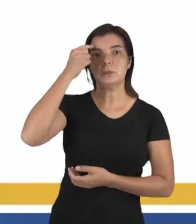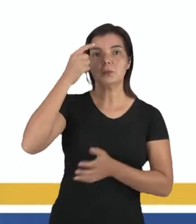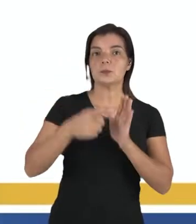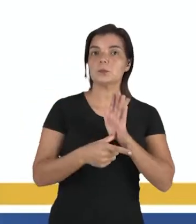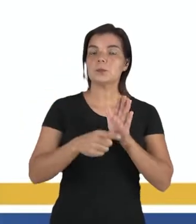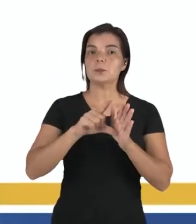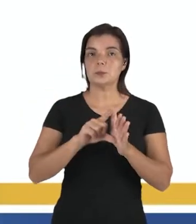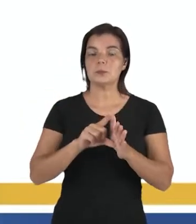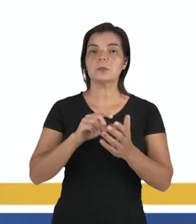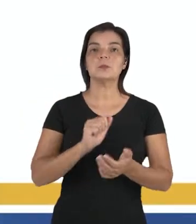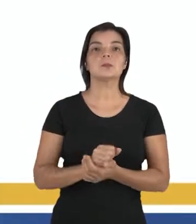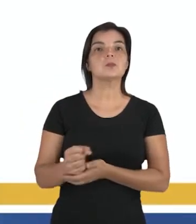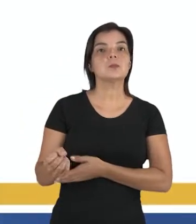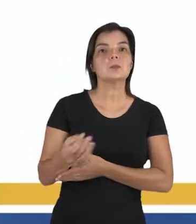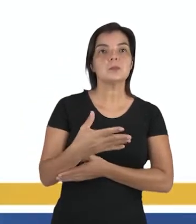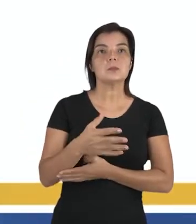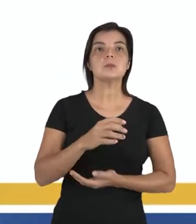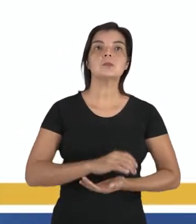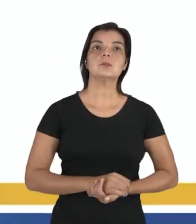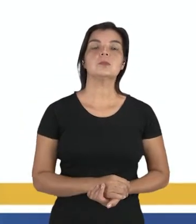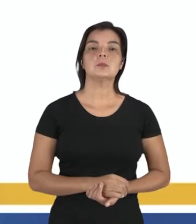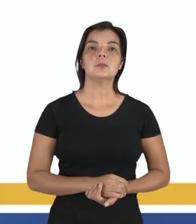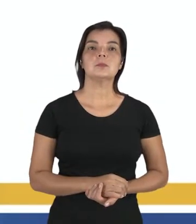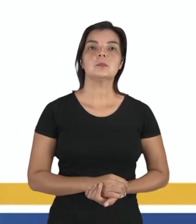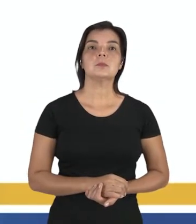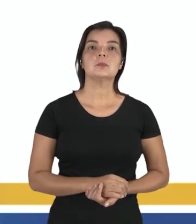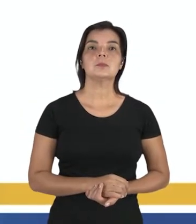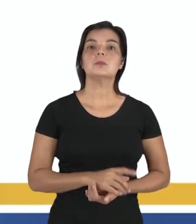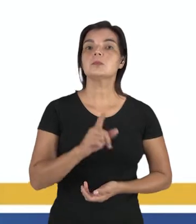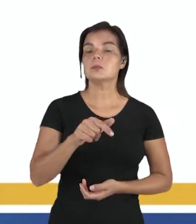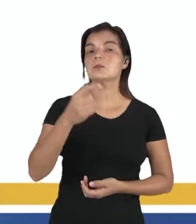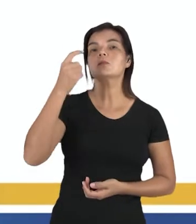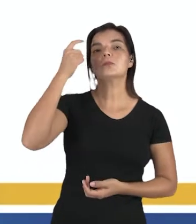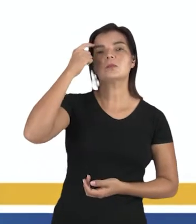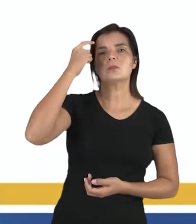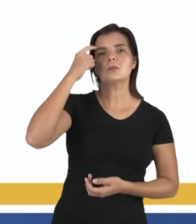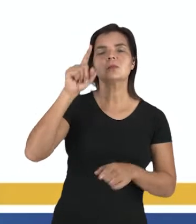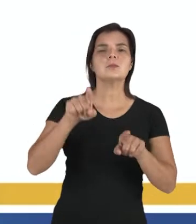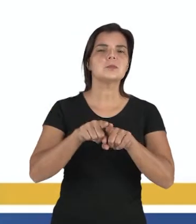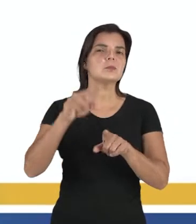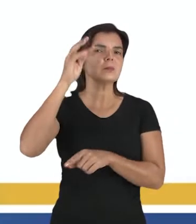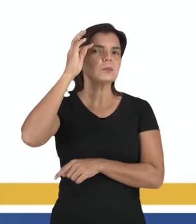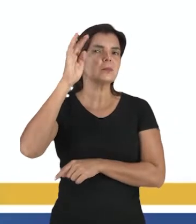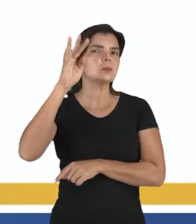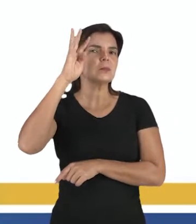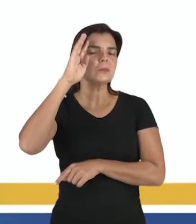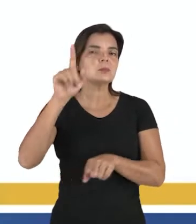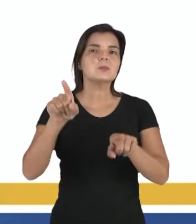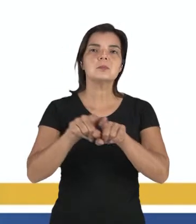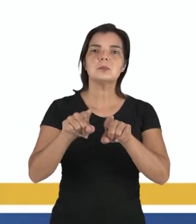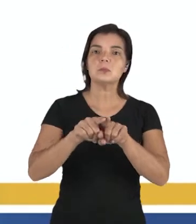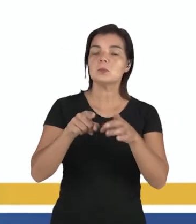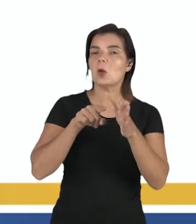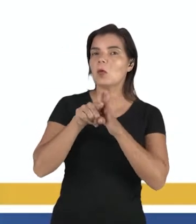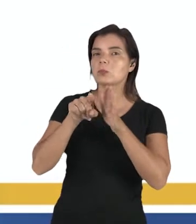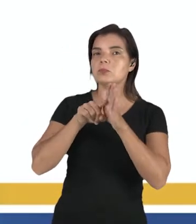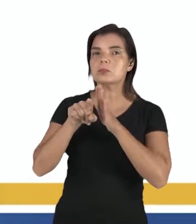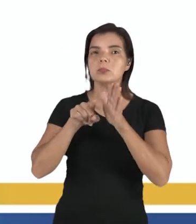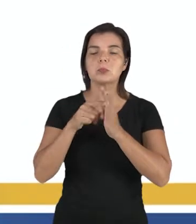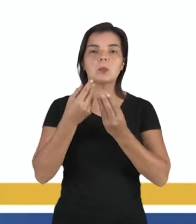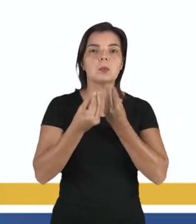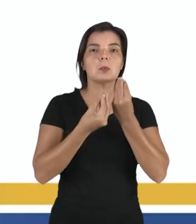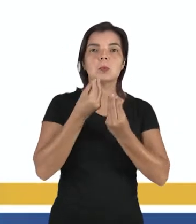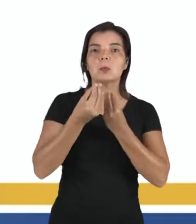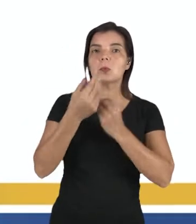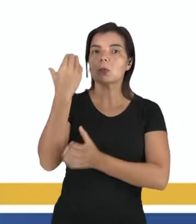anterior ao moderno é um pensamento mais teórico, especulativo, como